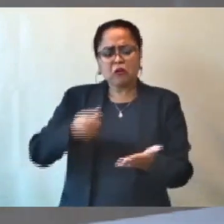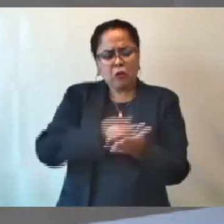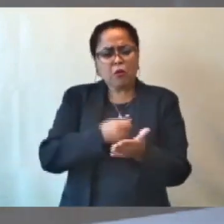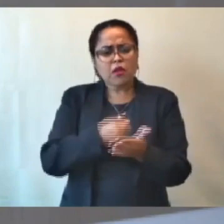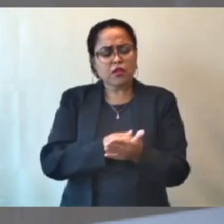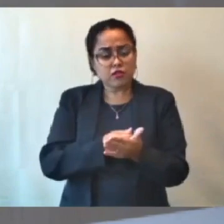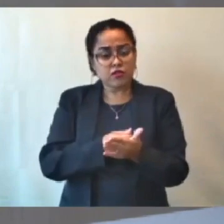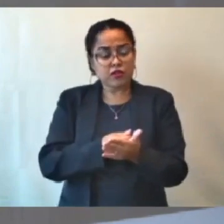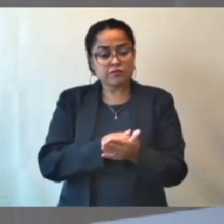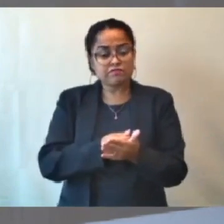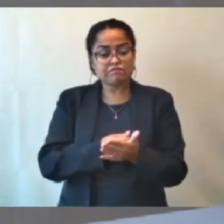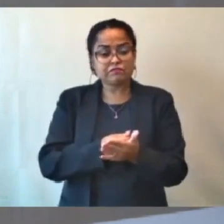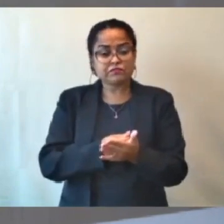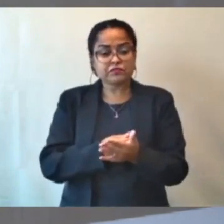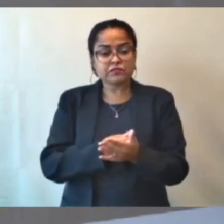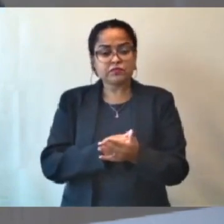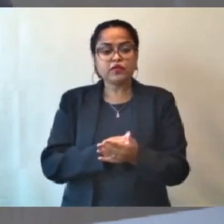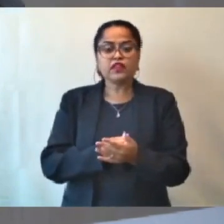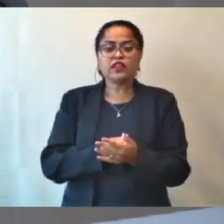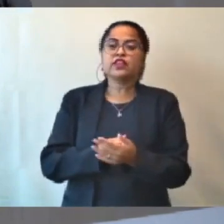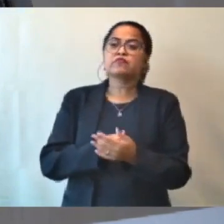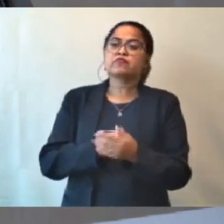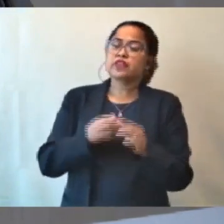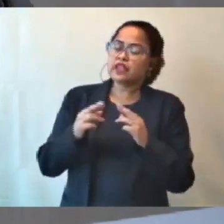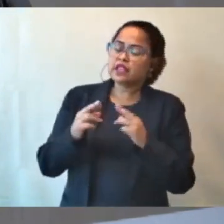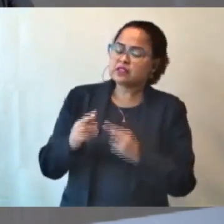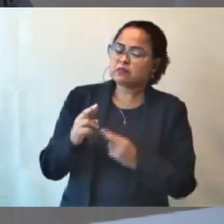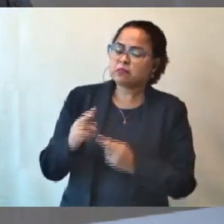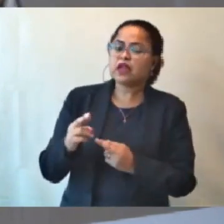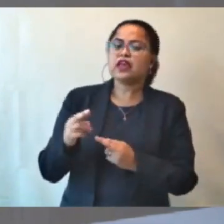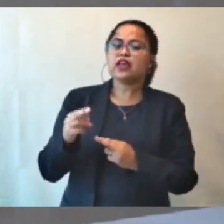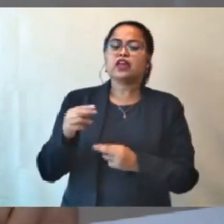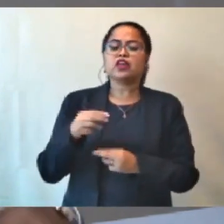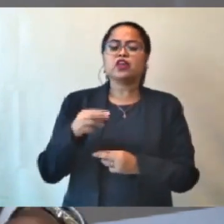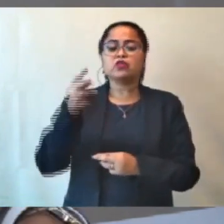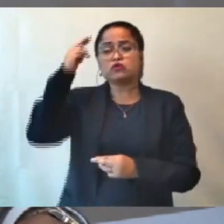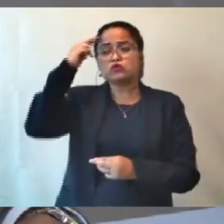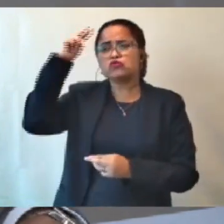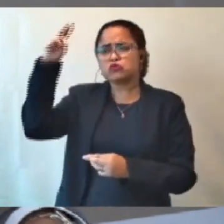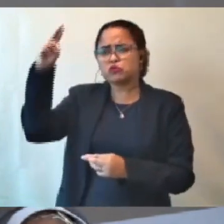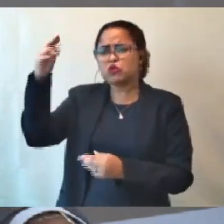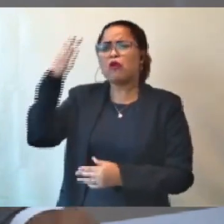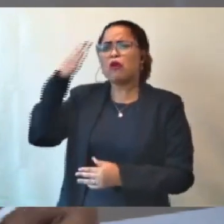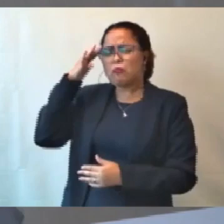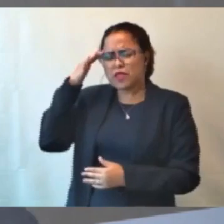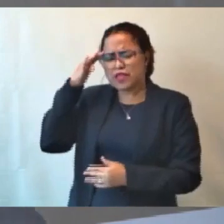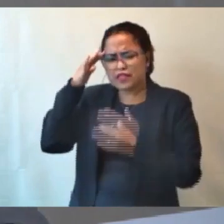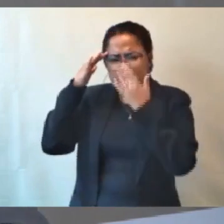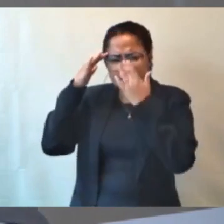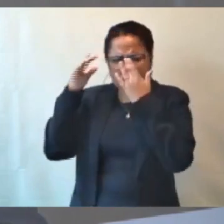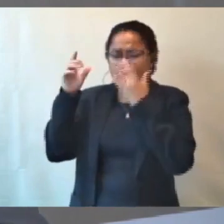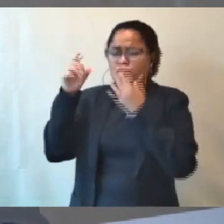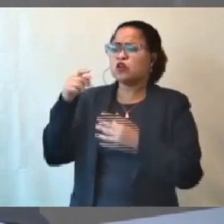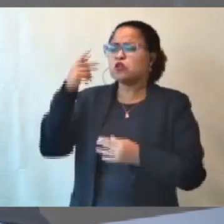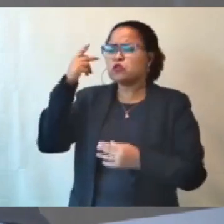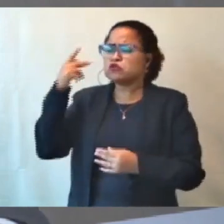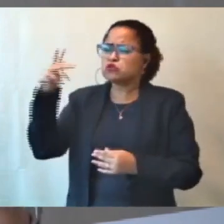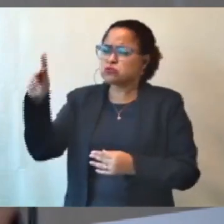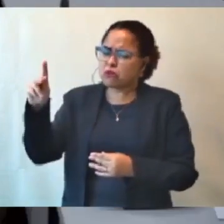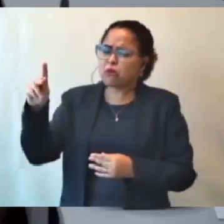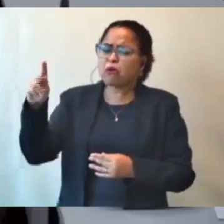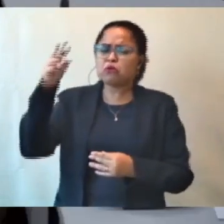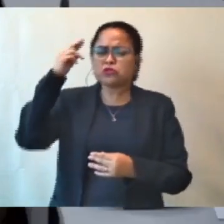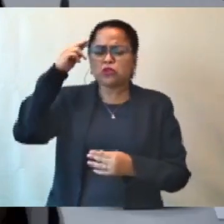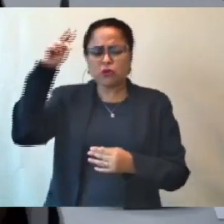Espero que vossa excelência me entenda. Não estou aí contra as suas palavras. Vossa excelência tem toda a razão, mas o tempo está corrido, irmão. Um